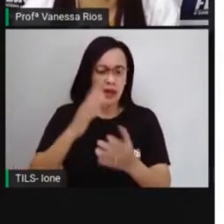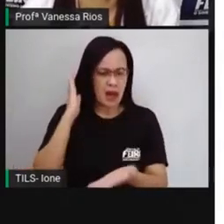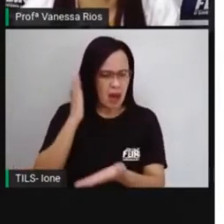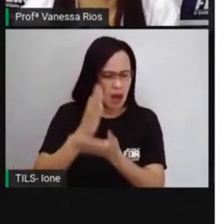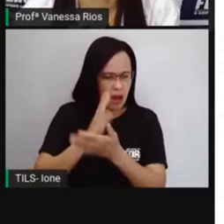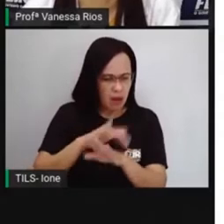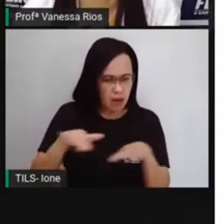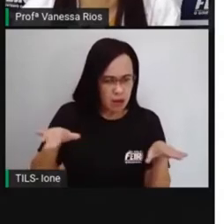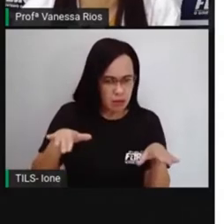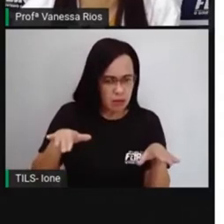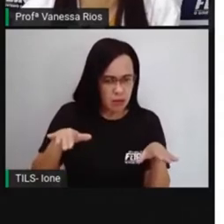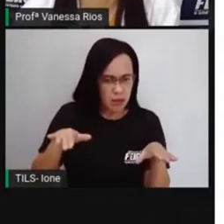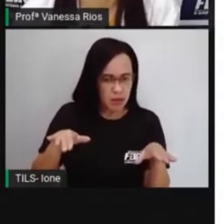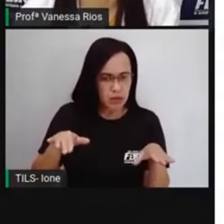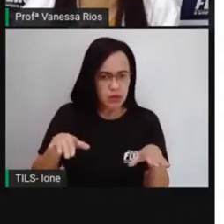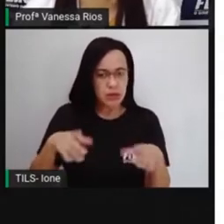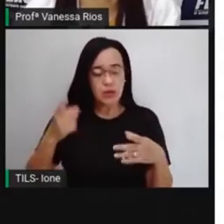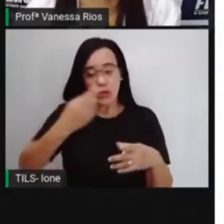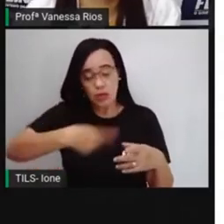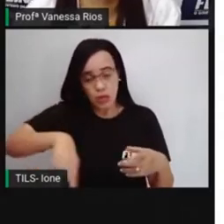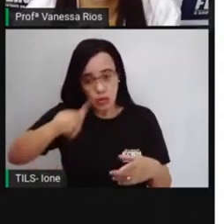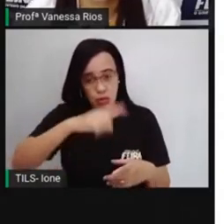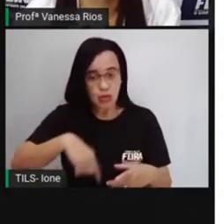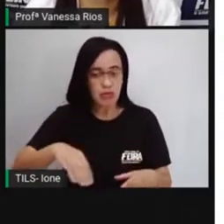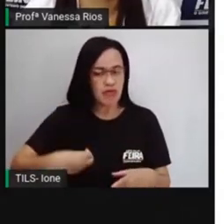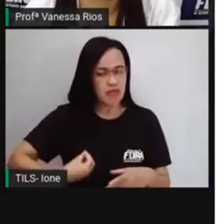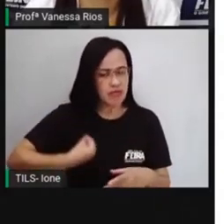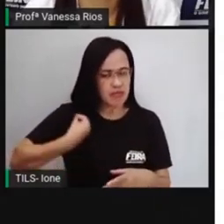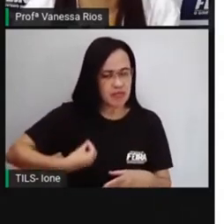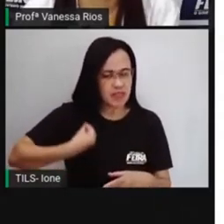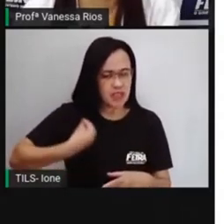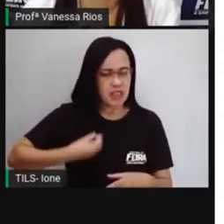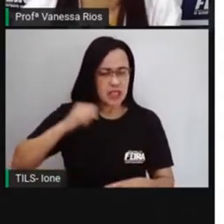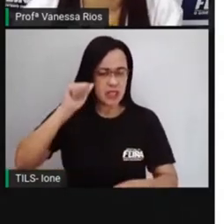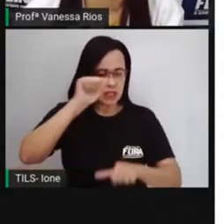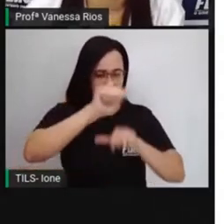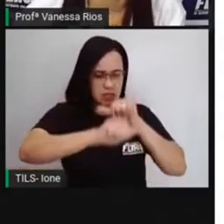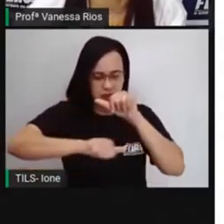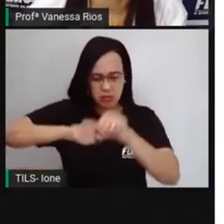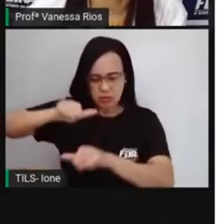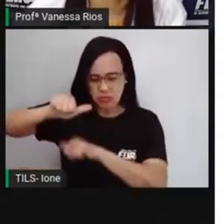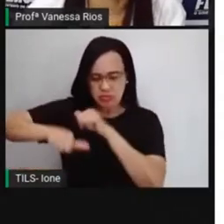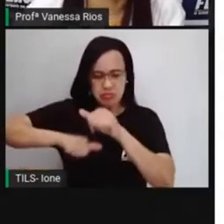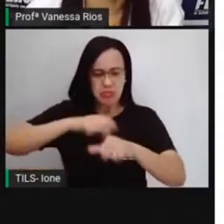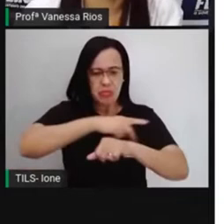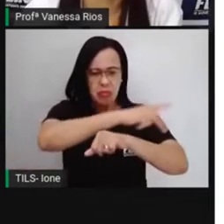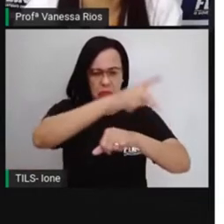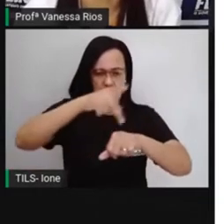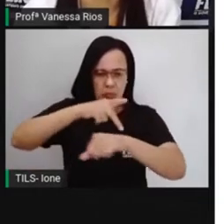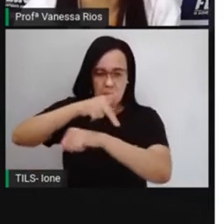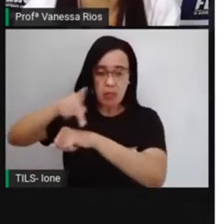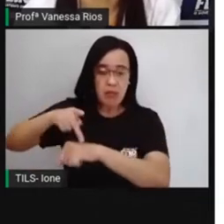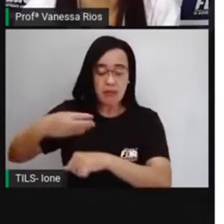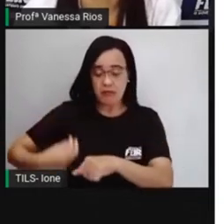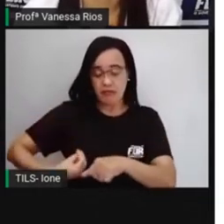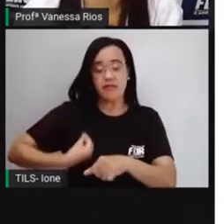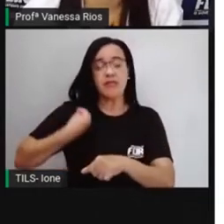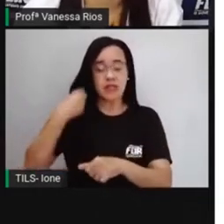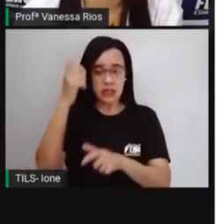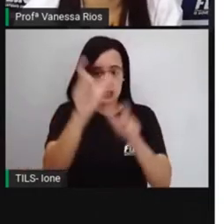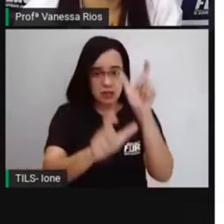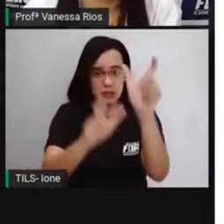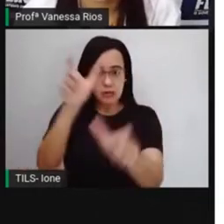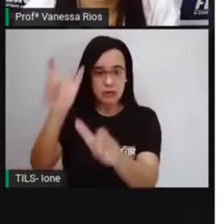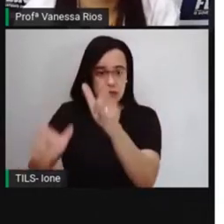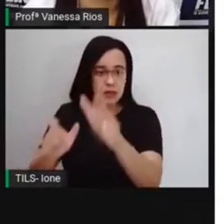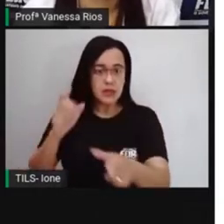agora, né, a nossa vida, as transformações do nosso país, o convívio com as pessoas observando outras